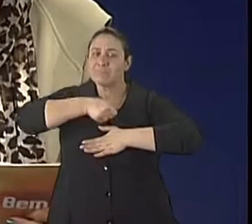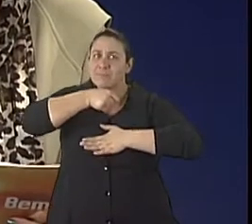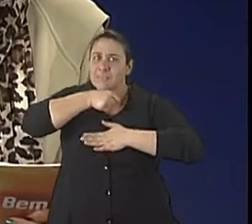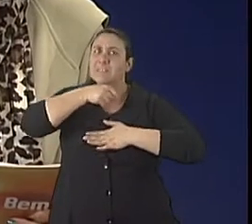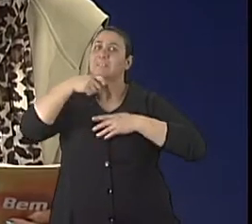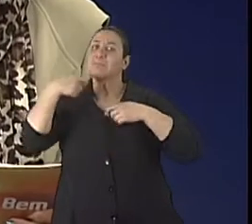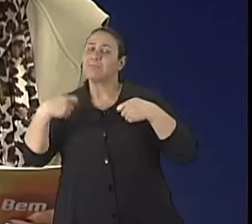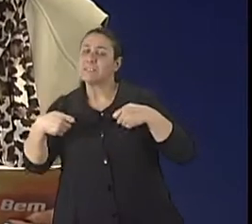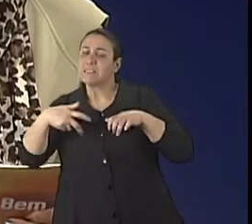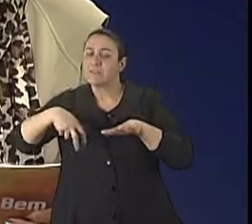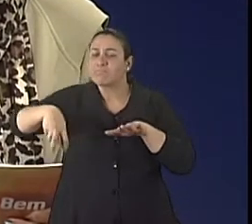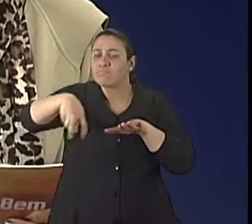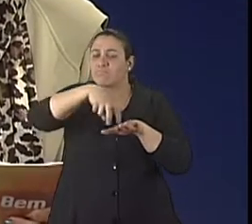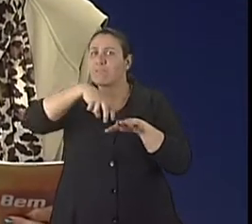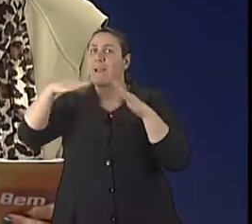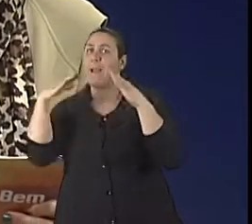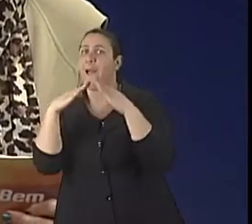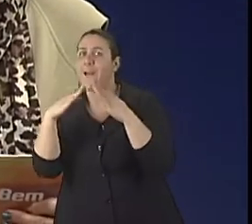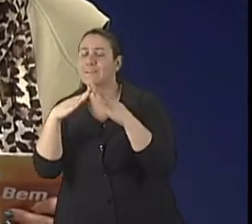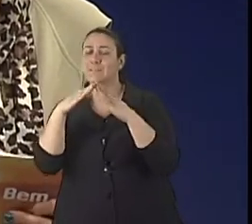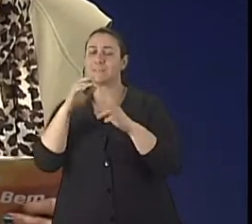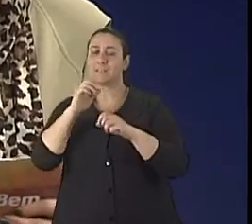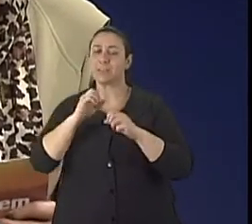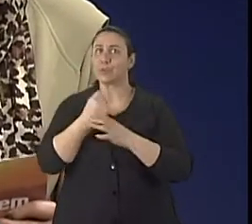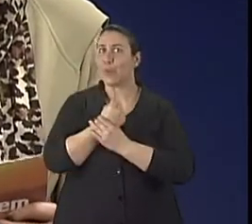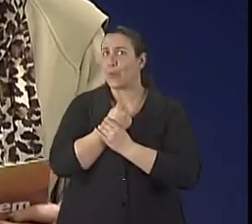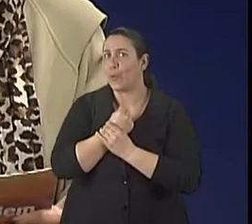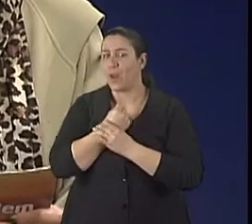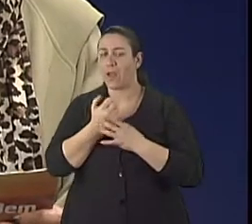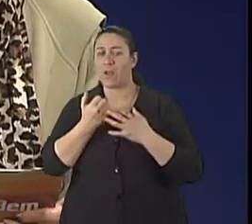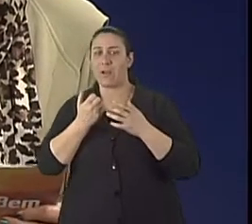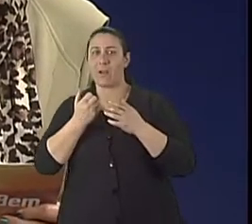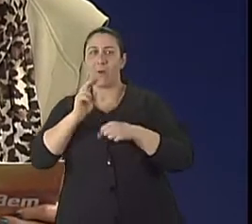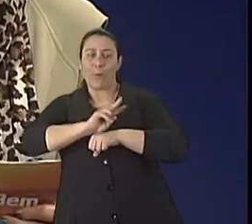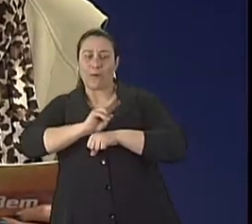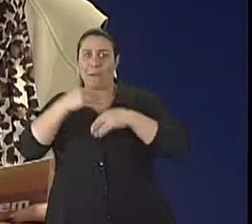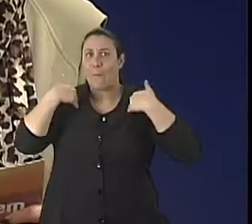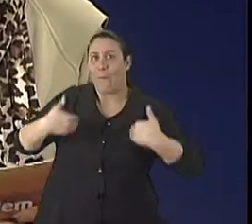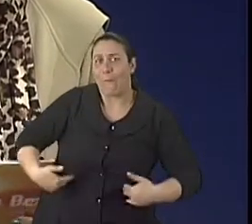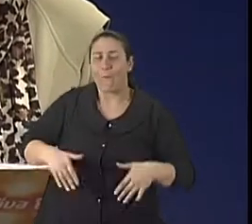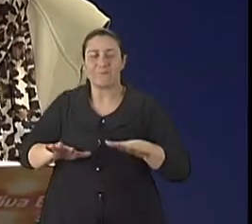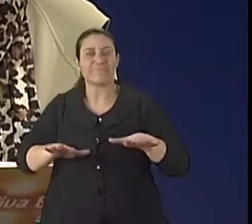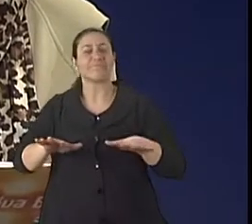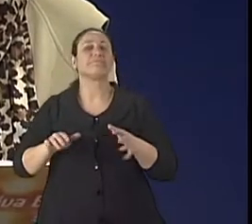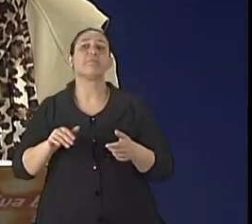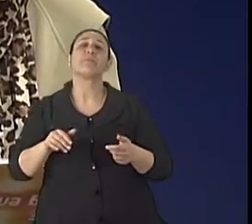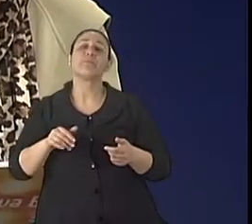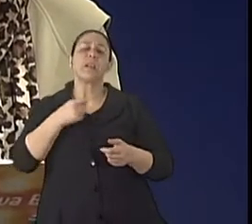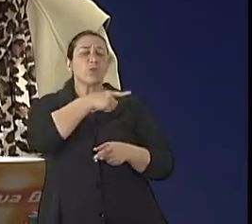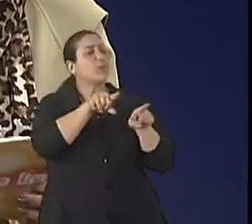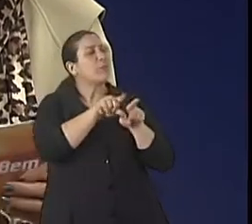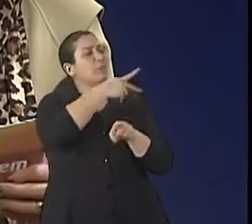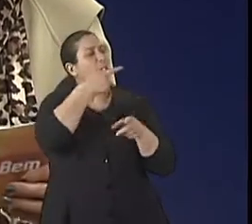circulação segura. Uma outra coisa que tu falaste muito própria aqui, que é o chama a atenção das pessoas, é a questão da metragem,